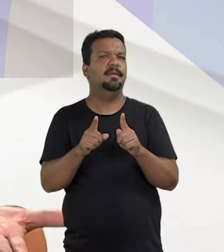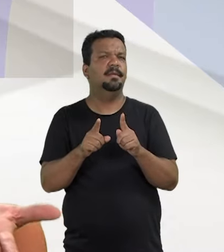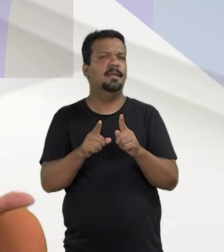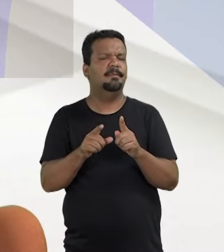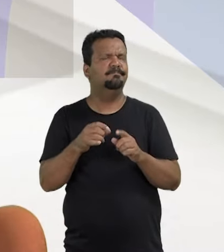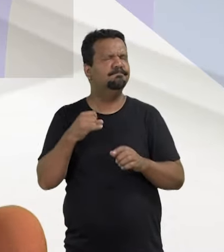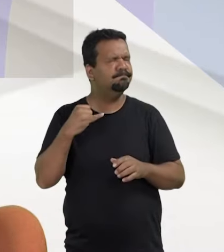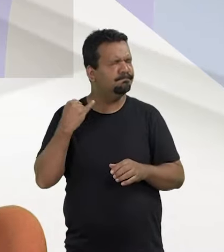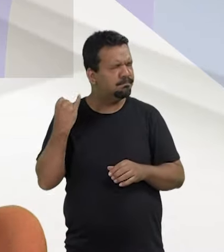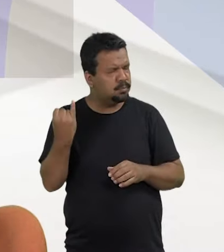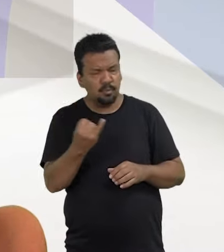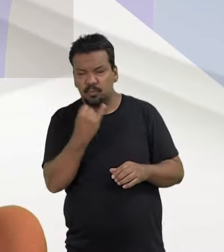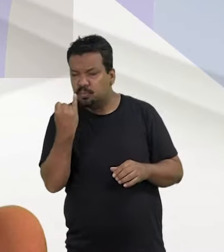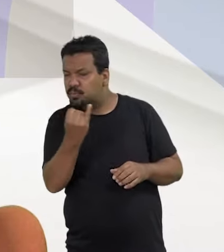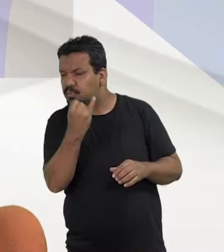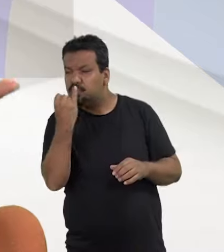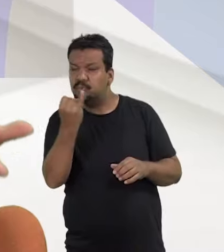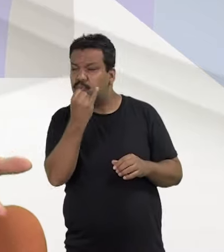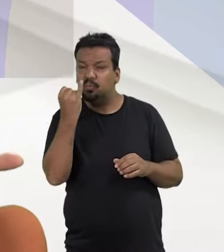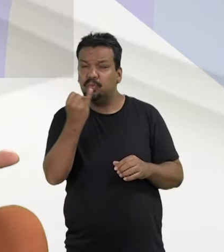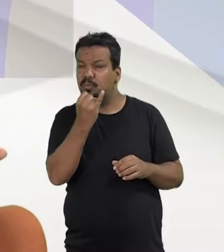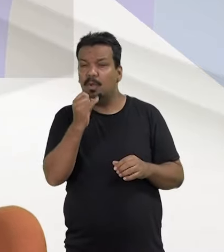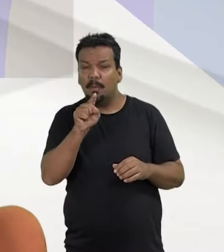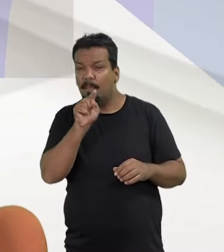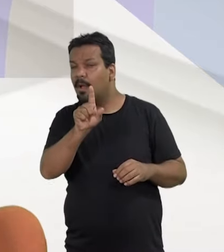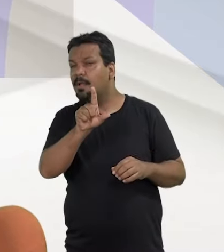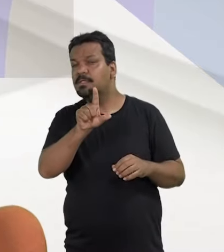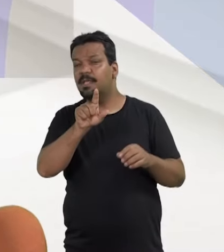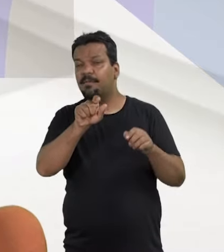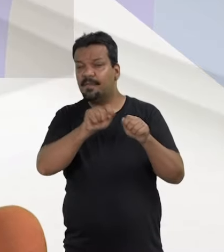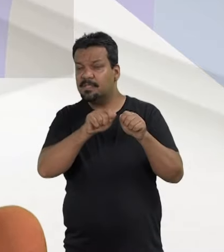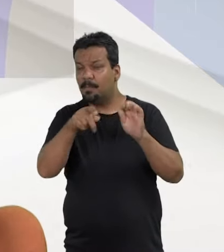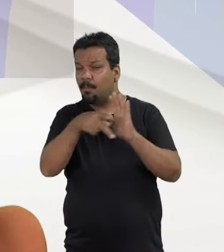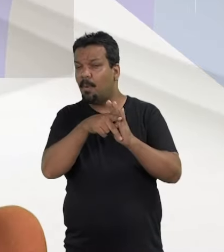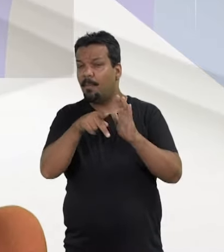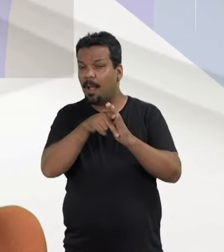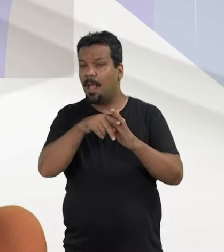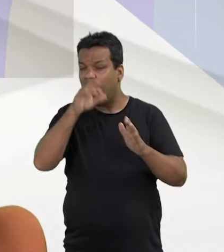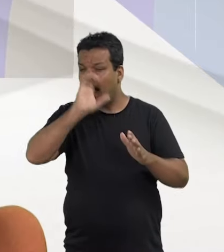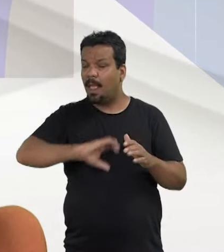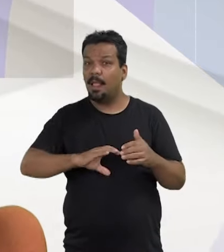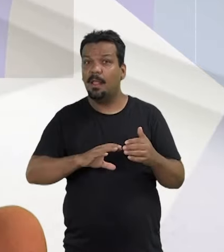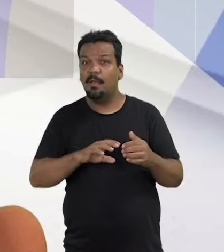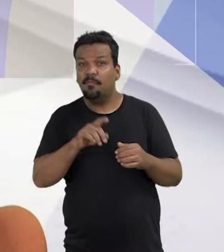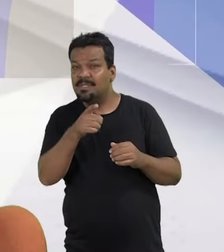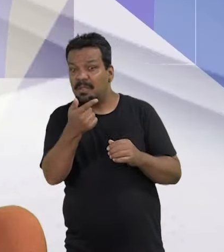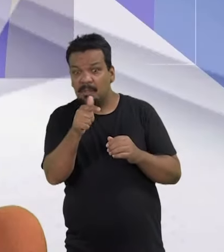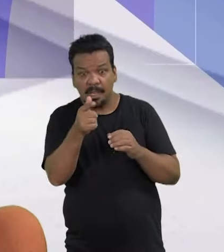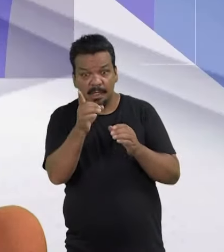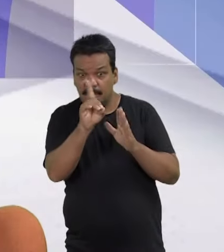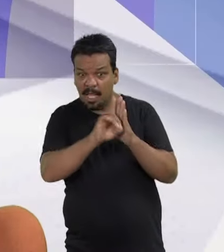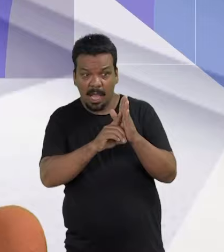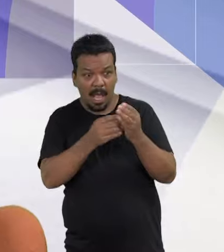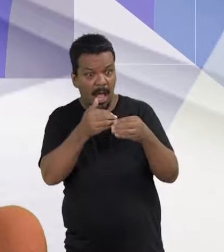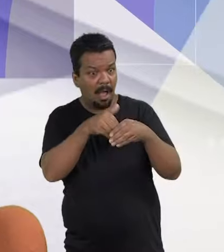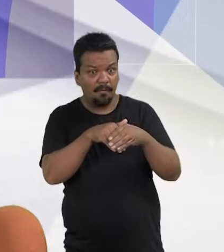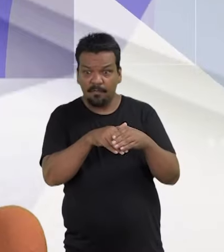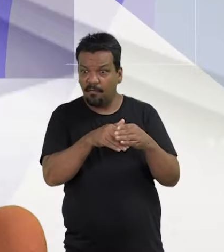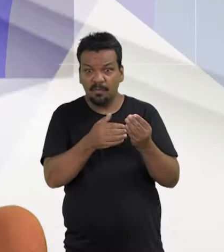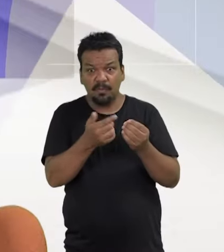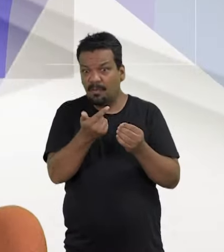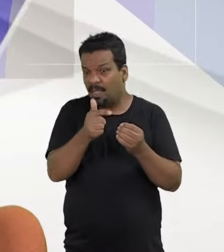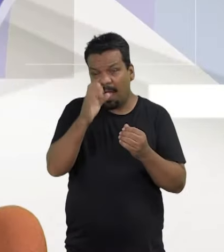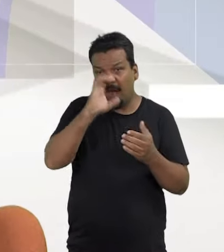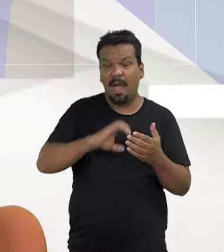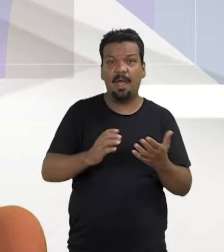caso, ele é fundamental para você exercer a cidadania. Ora, se você não tem direito a